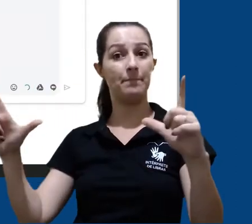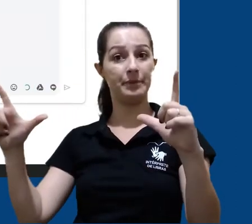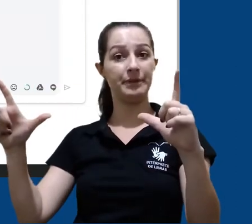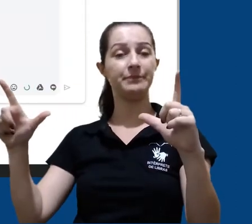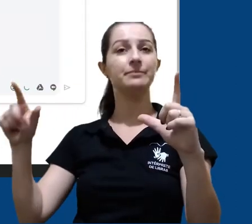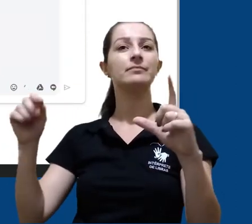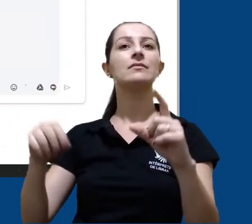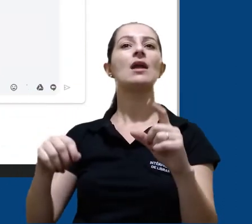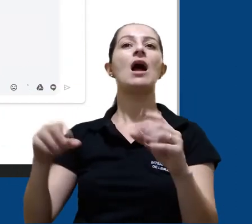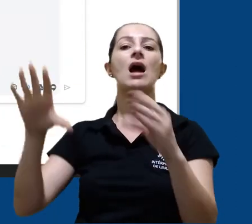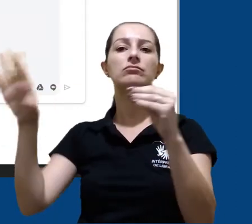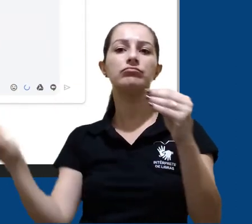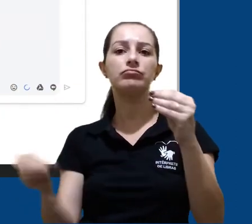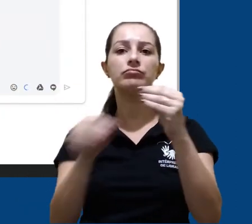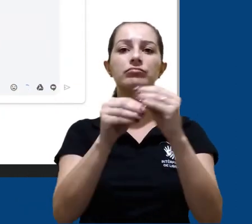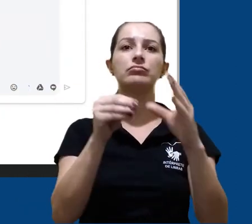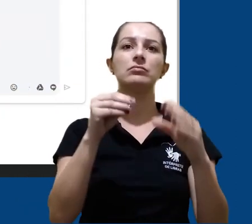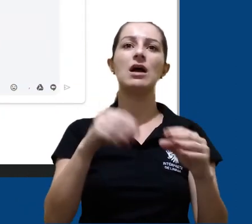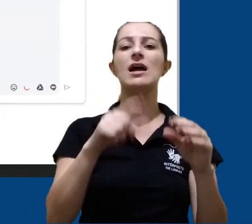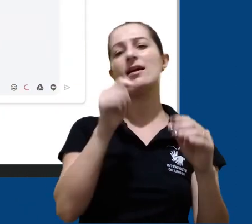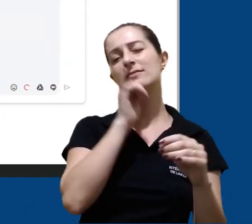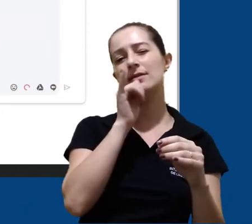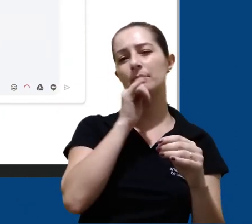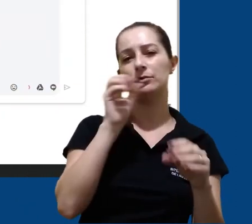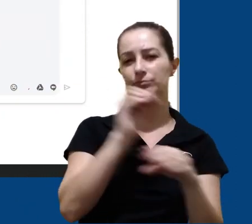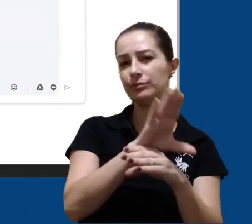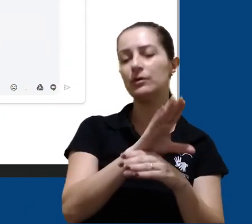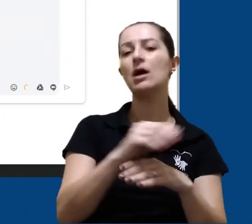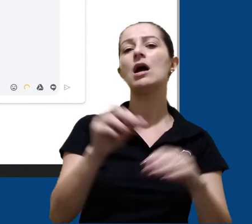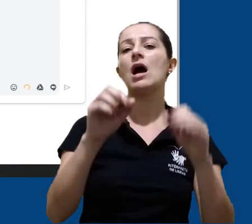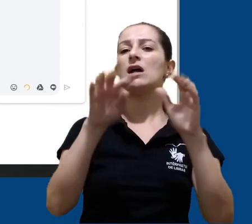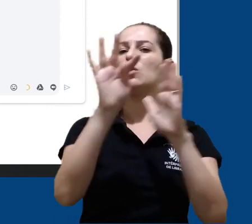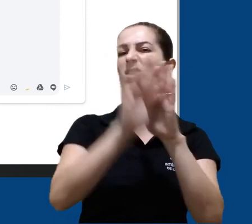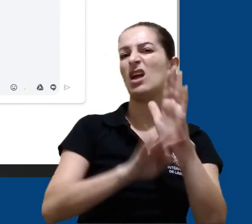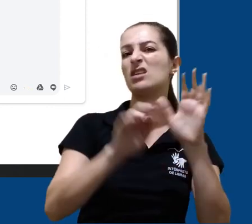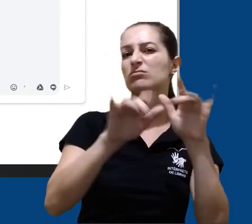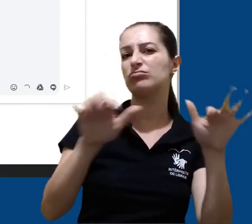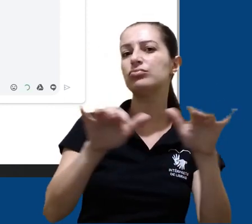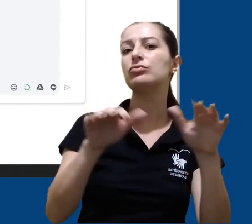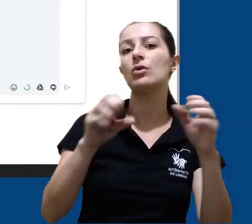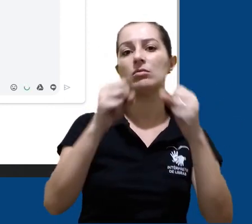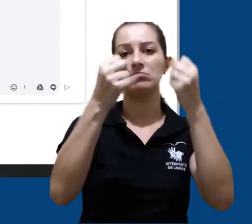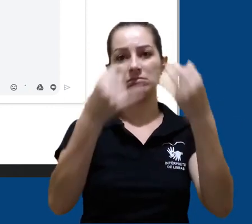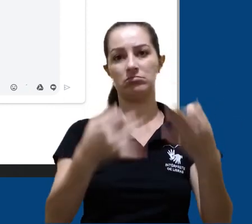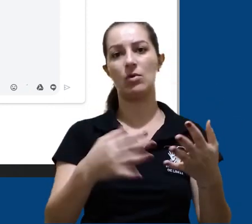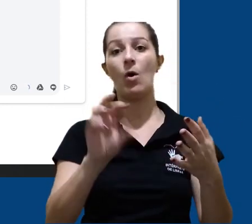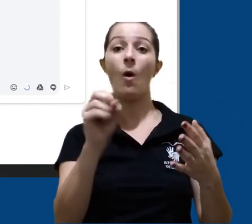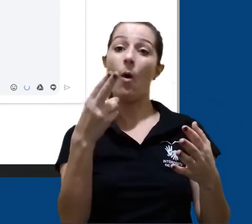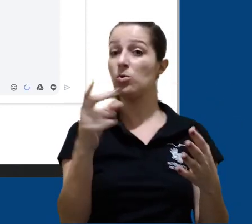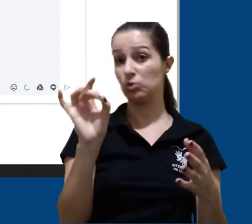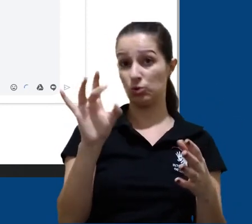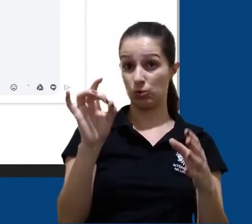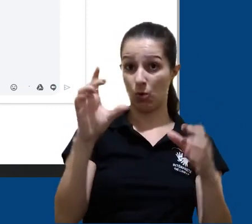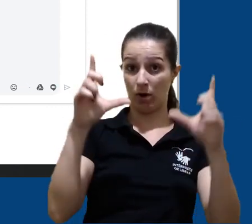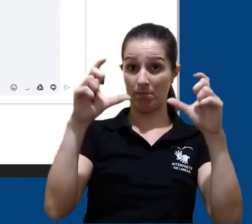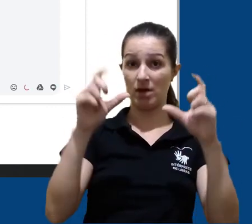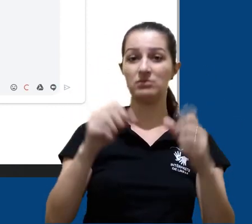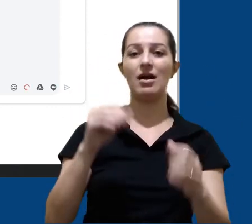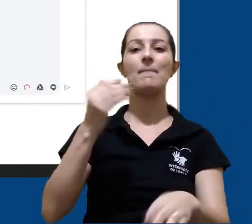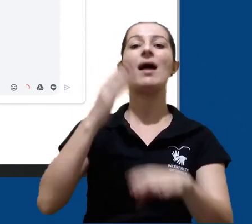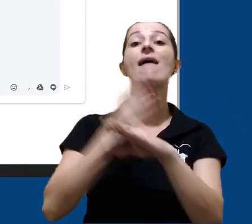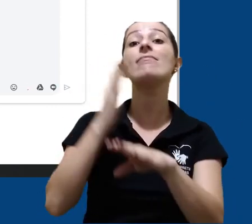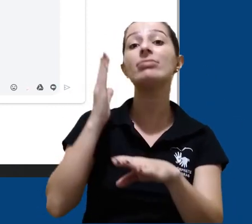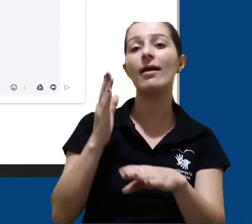e, em seguida, podemos complementar essa mensagem escrevendo algo ou, se quisermos apenas enviar essa imagem ou arquivo,